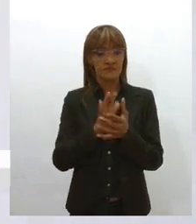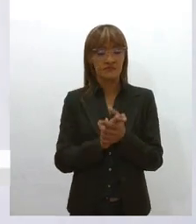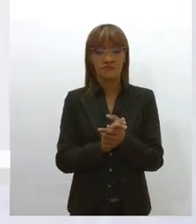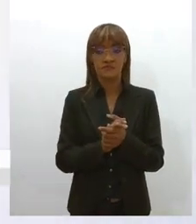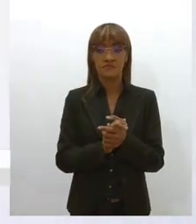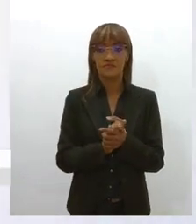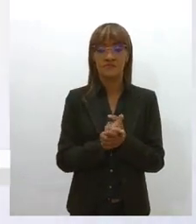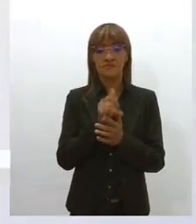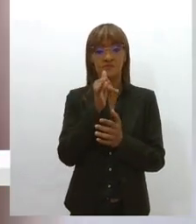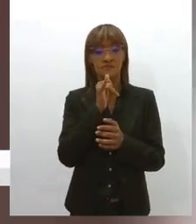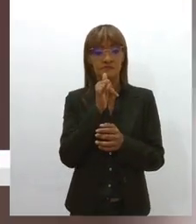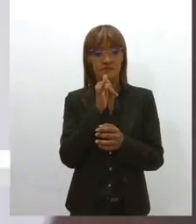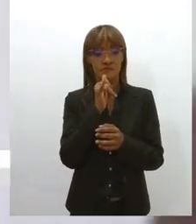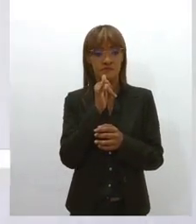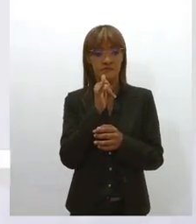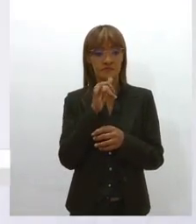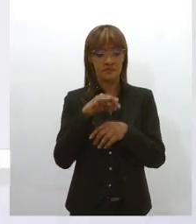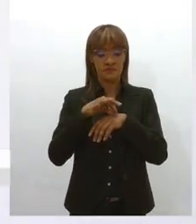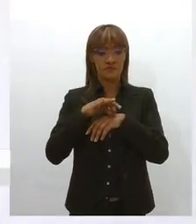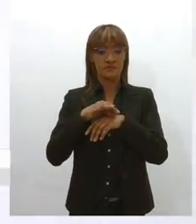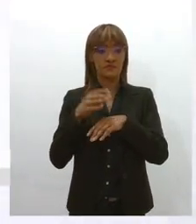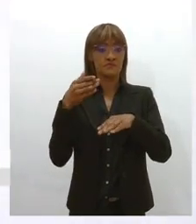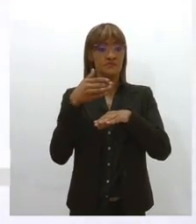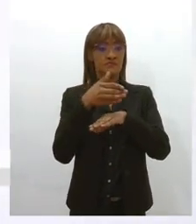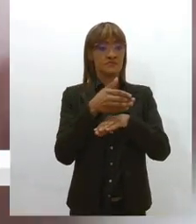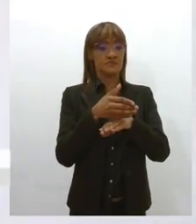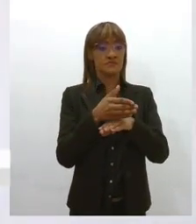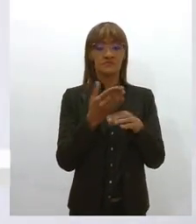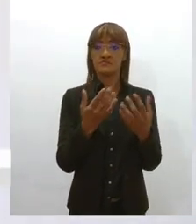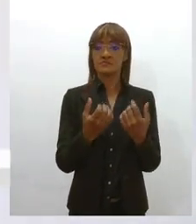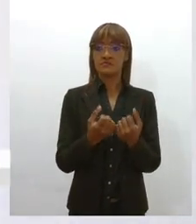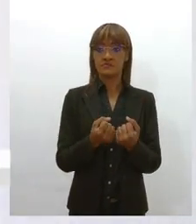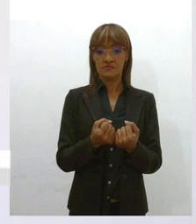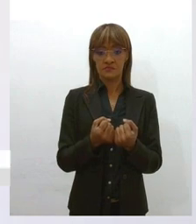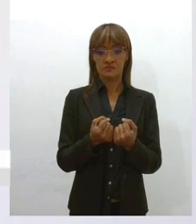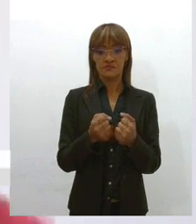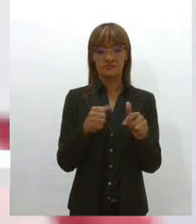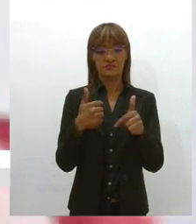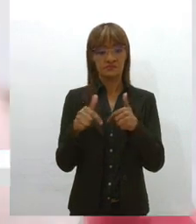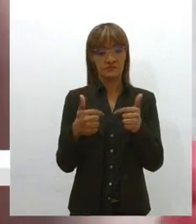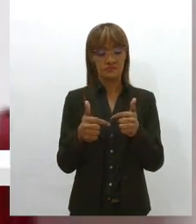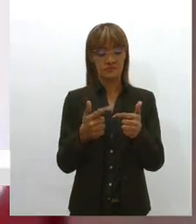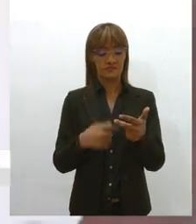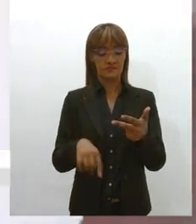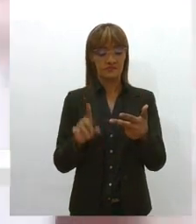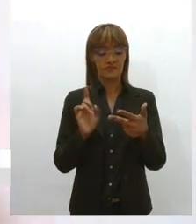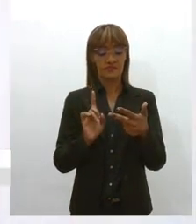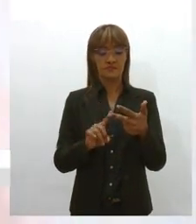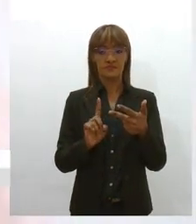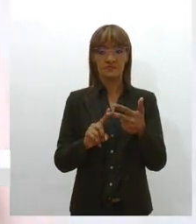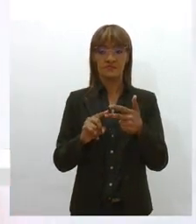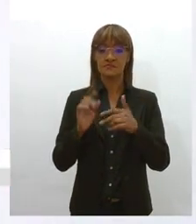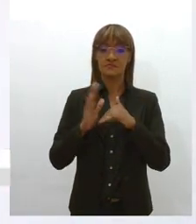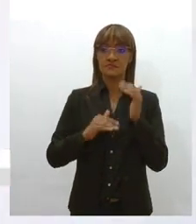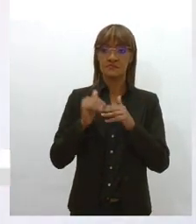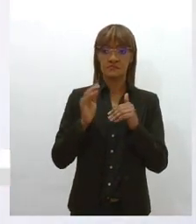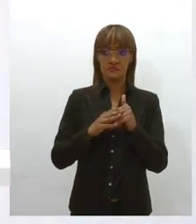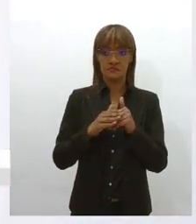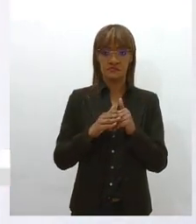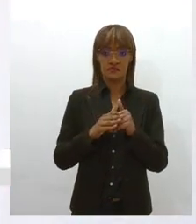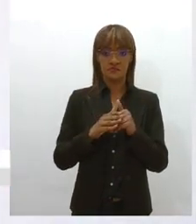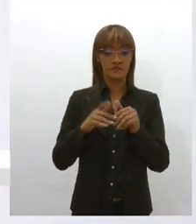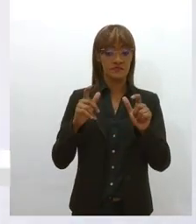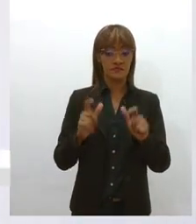que a pessoa física se converte numa pessoa jurídica, nós temos trabalhadores, isso dividindo o mesmo espaço profissional,